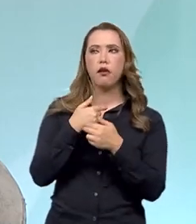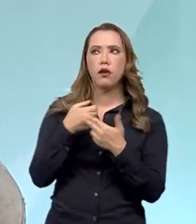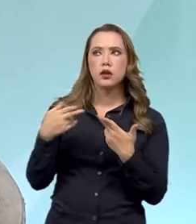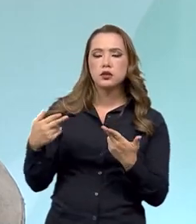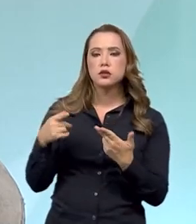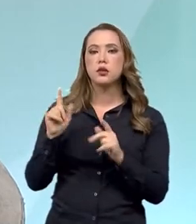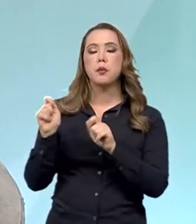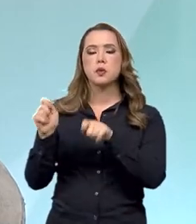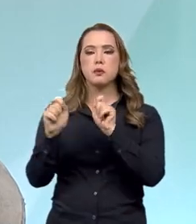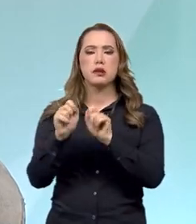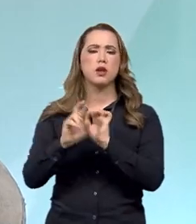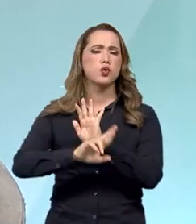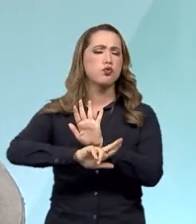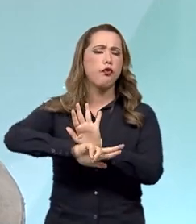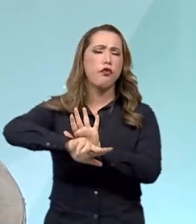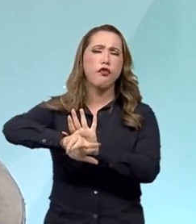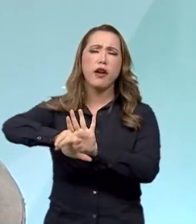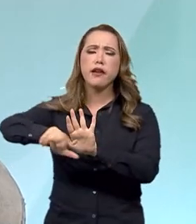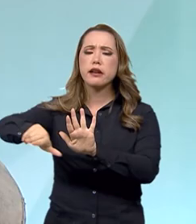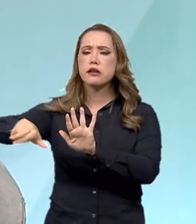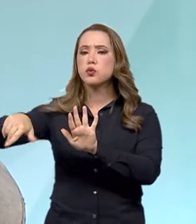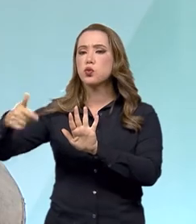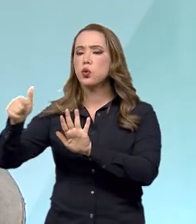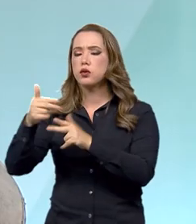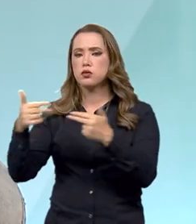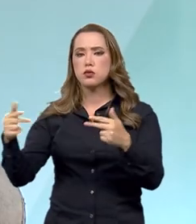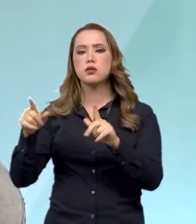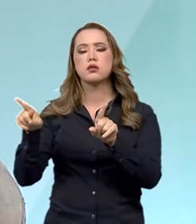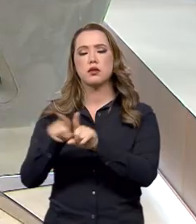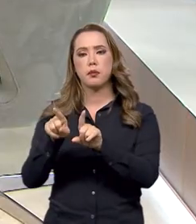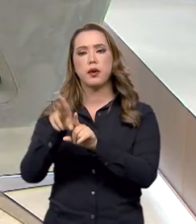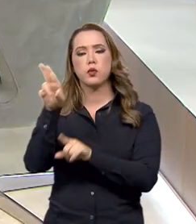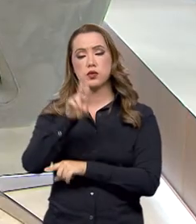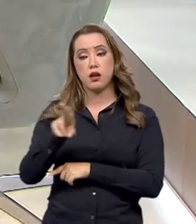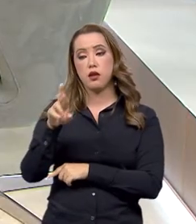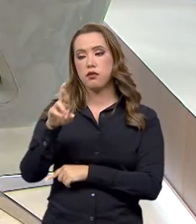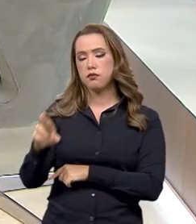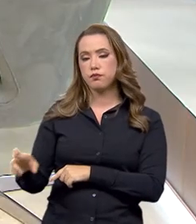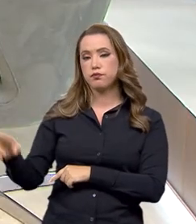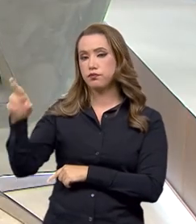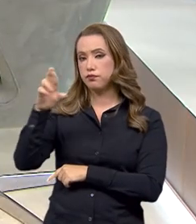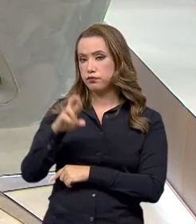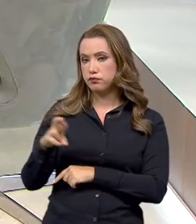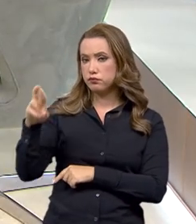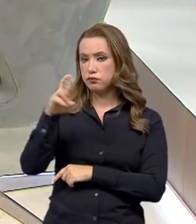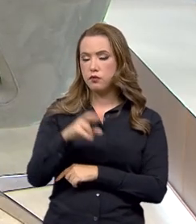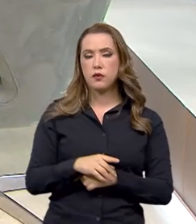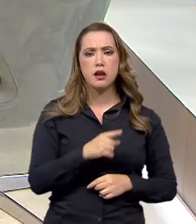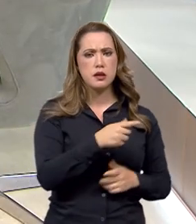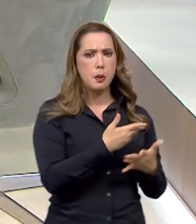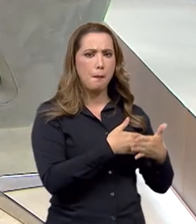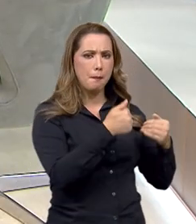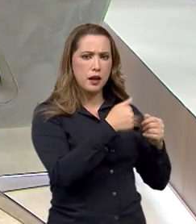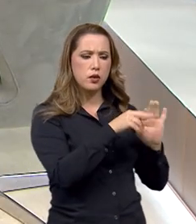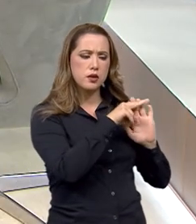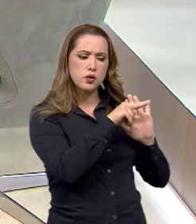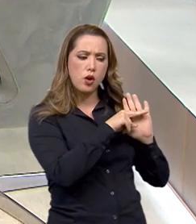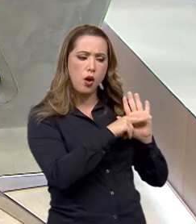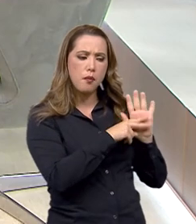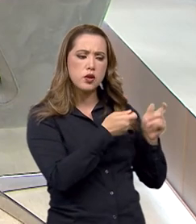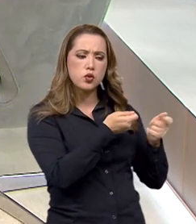tem uma vasta possibilidade de inserir outros produtos. E isso também é melhorar o ambiente regulatório do país e